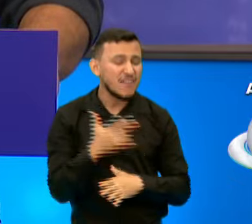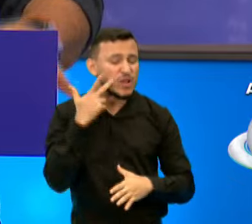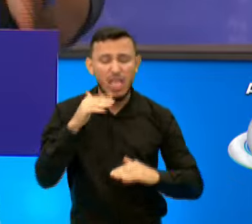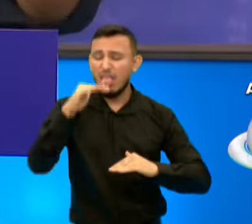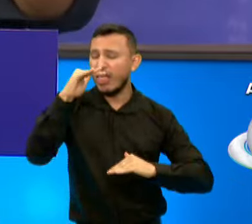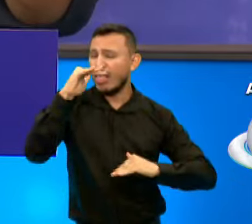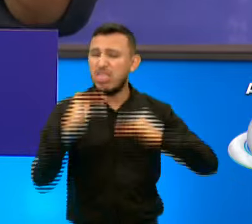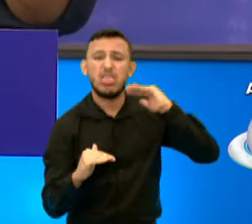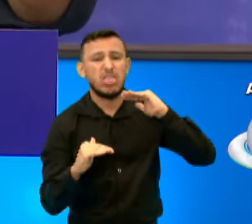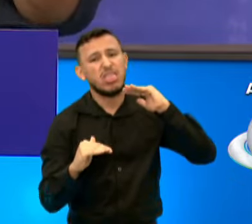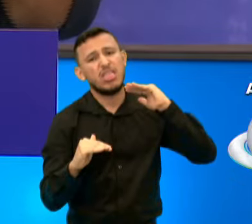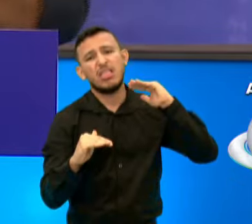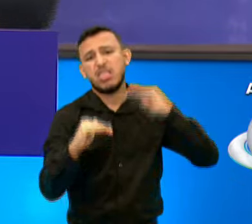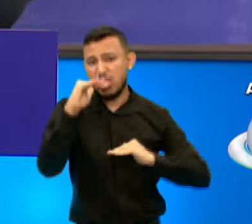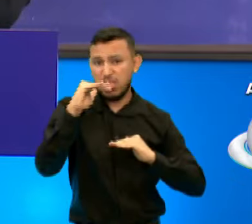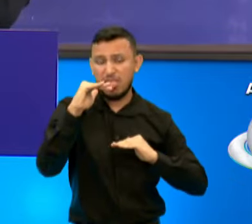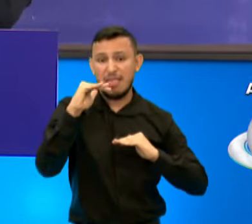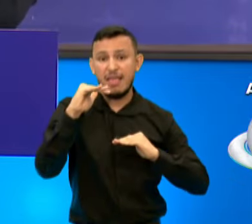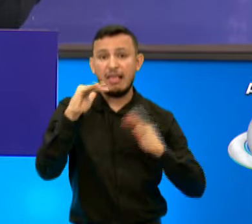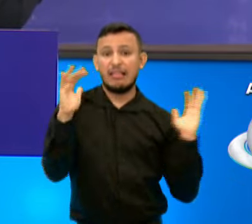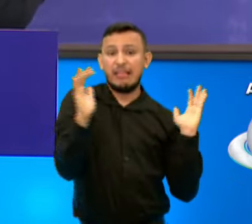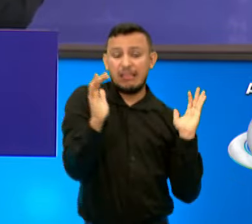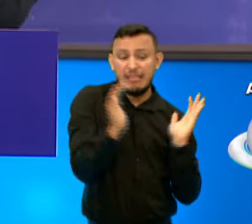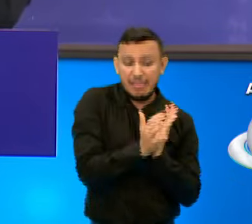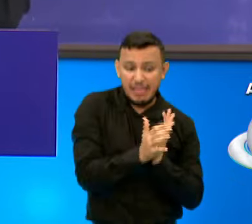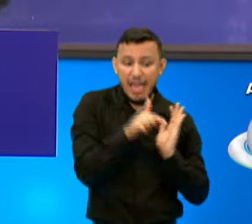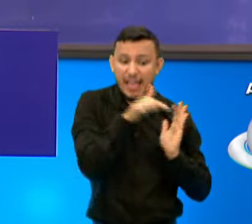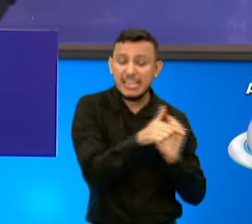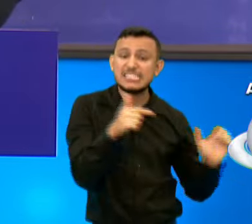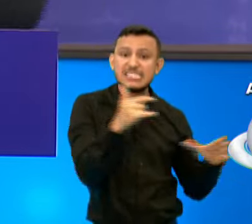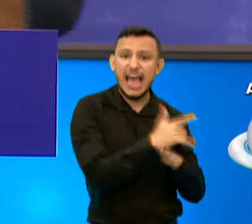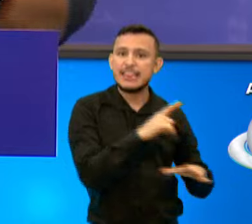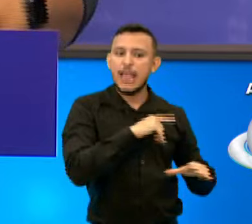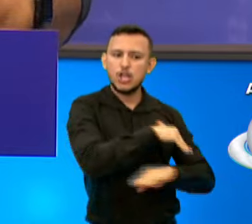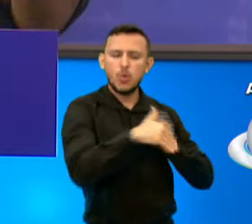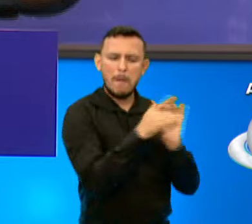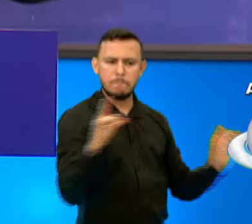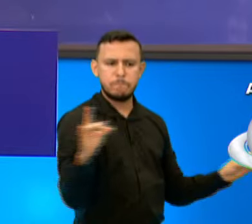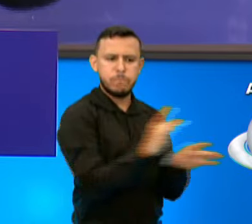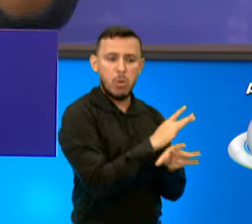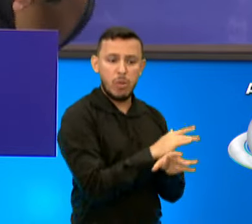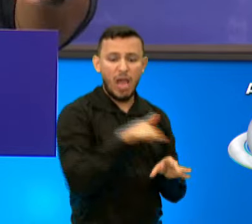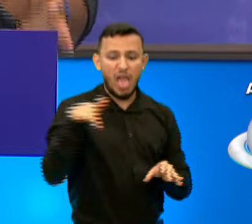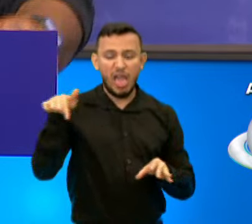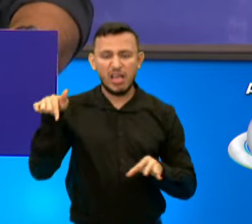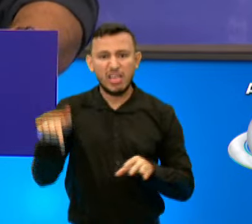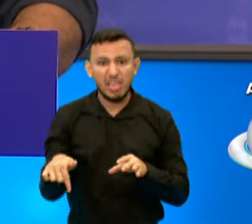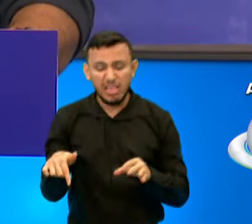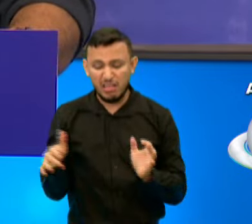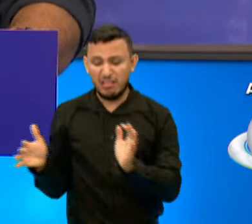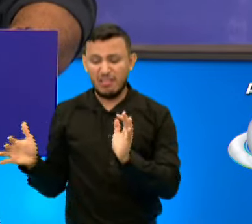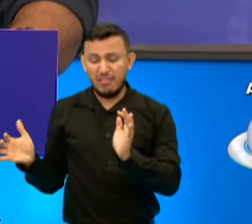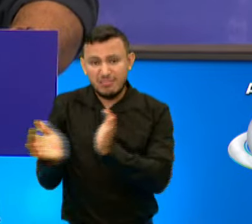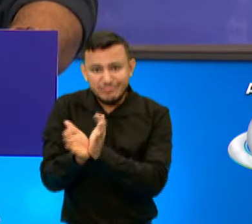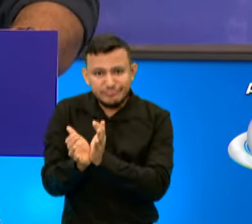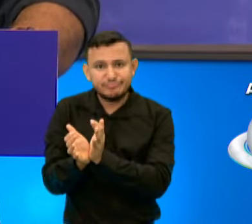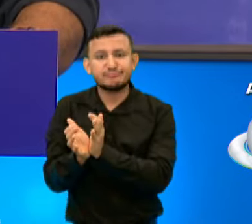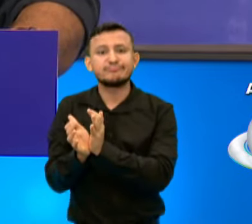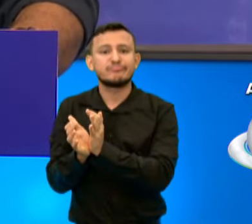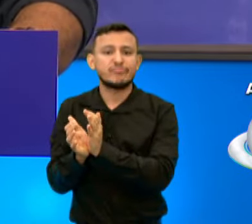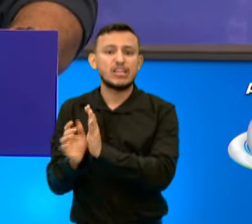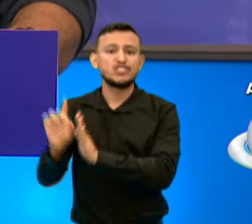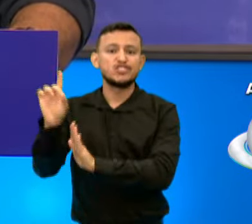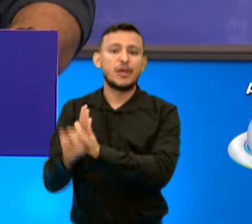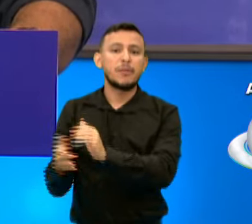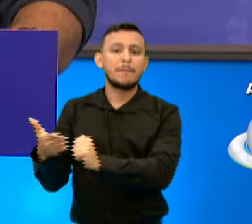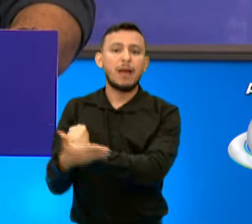desigual. Uma cidade onde uma parte da cidade parece que tudo tem. E uma outra grande parte da nossa cidade tem